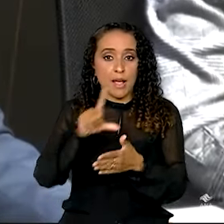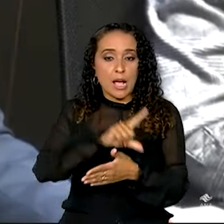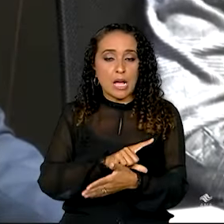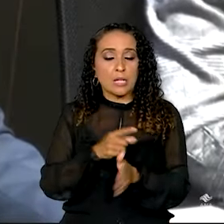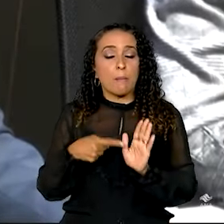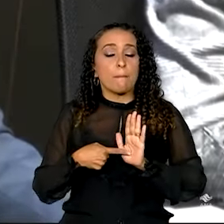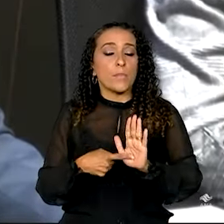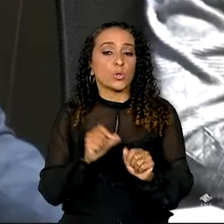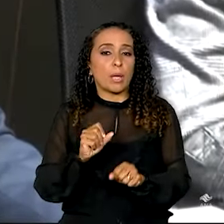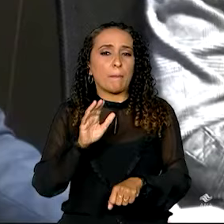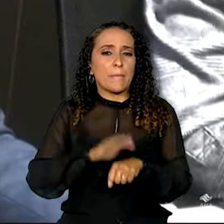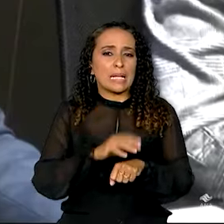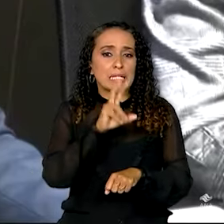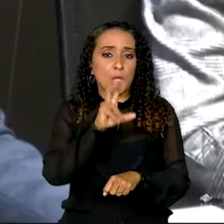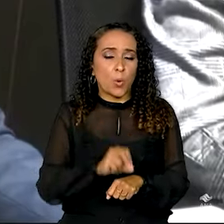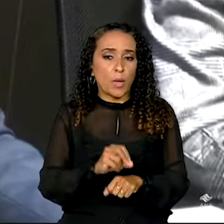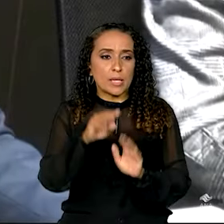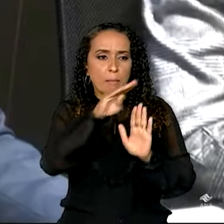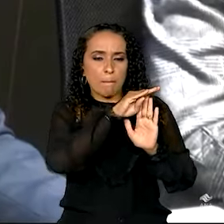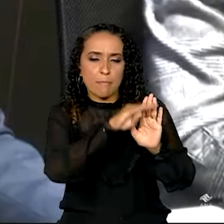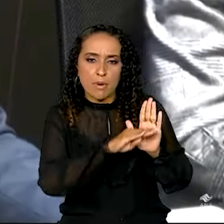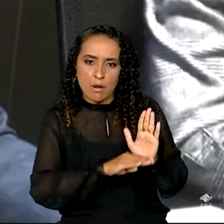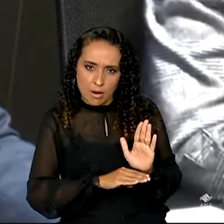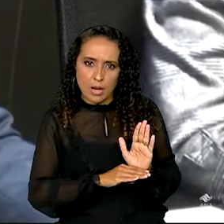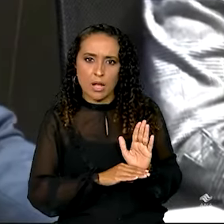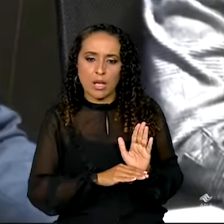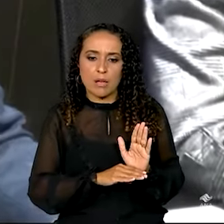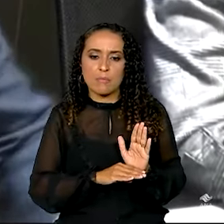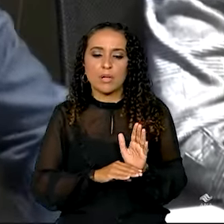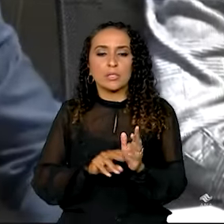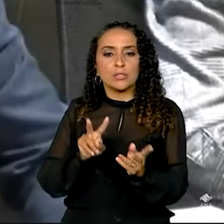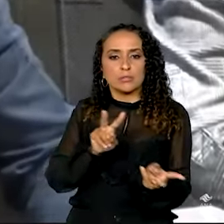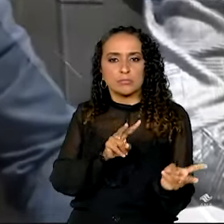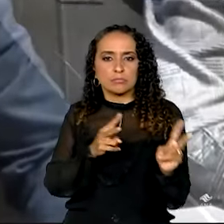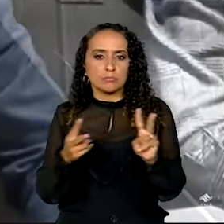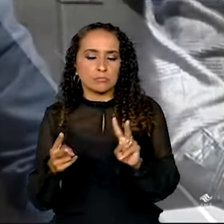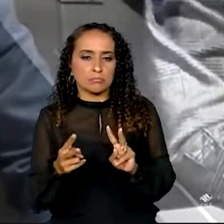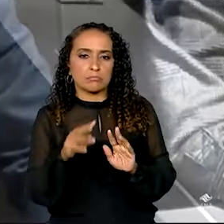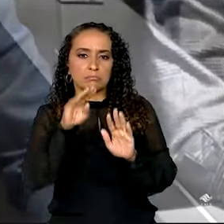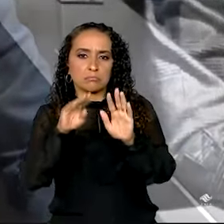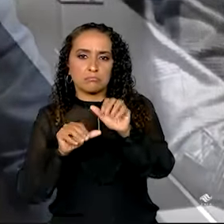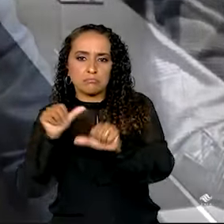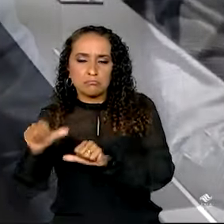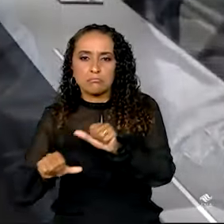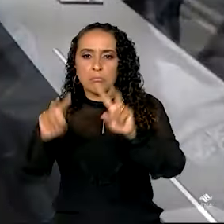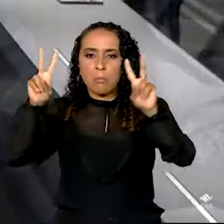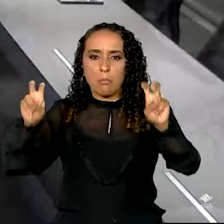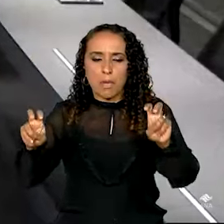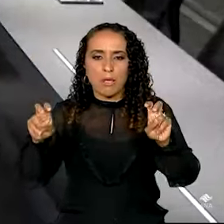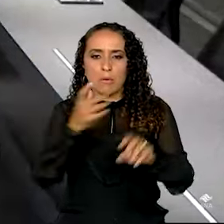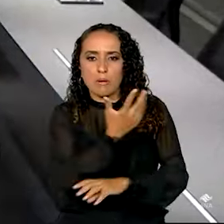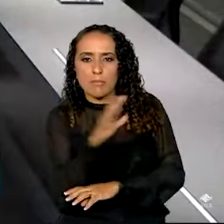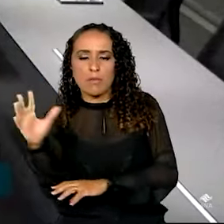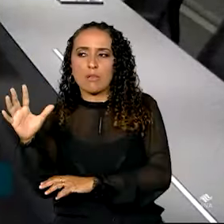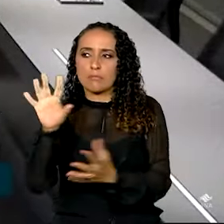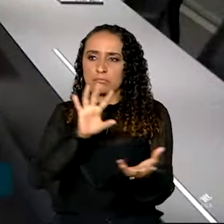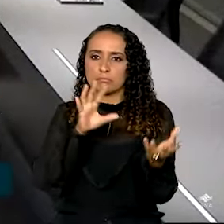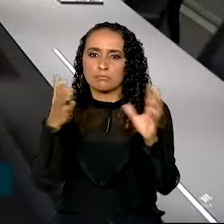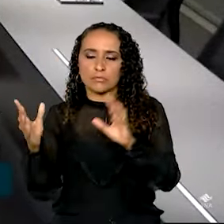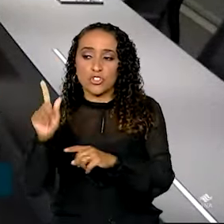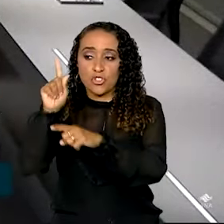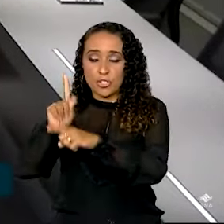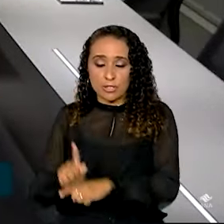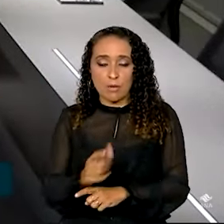traz mais de 50 programas na transversalidade tratando de meio ambiente, de clima, de gestão